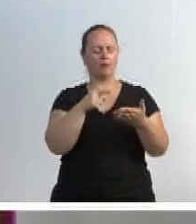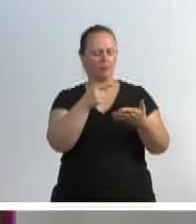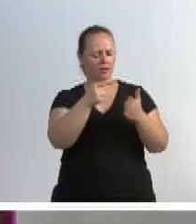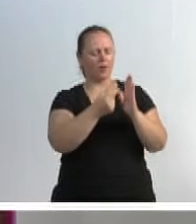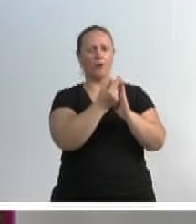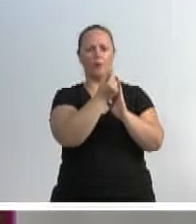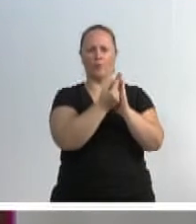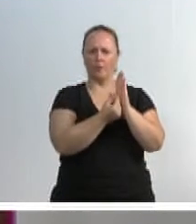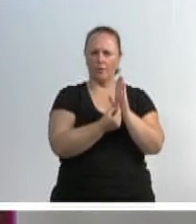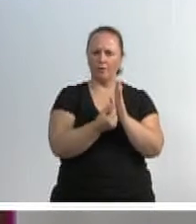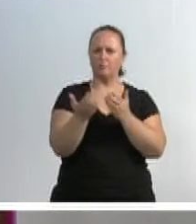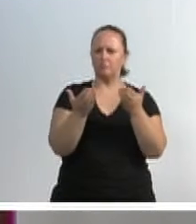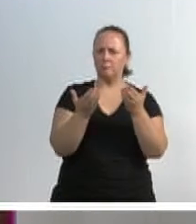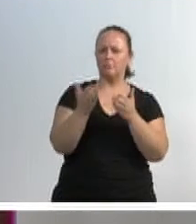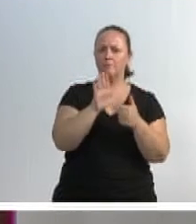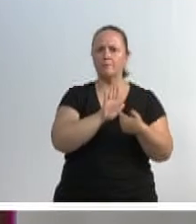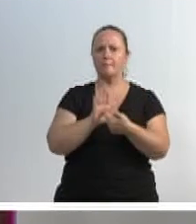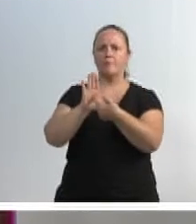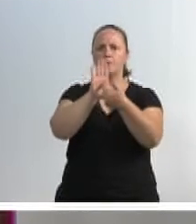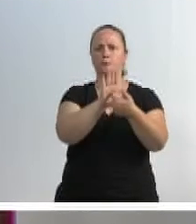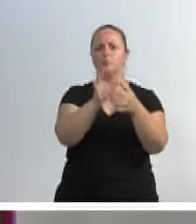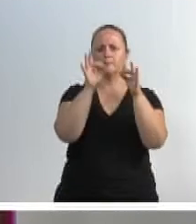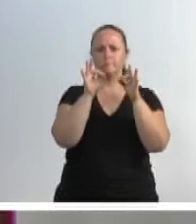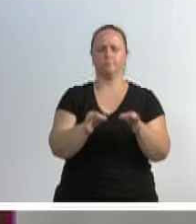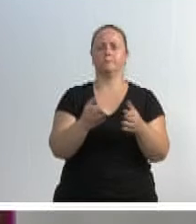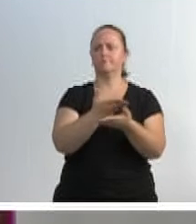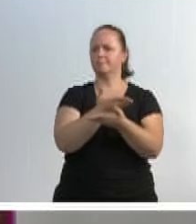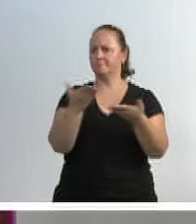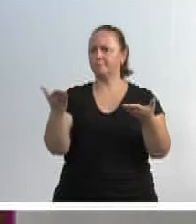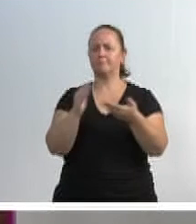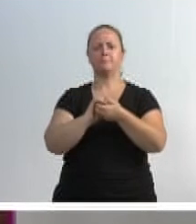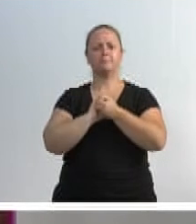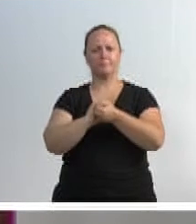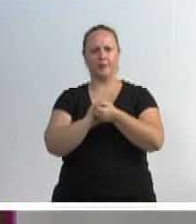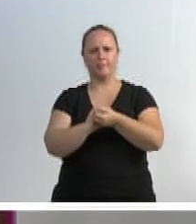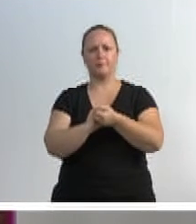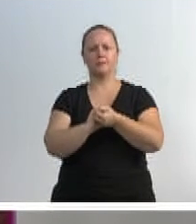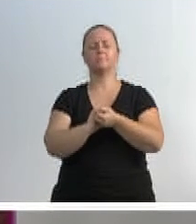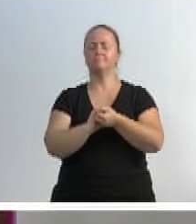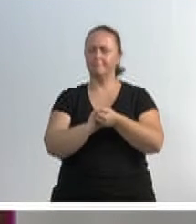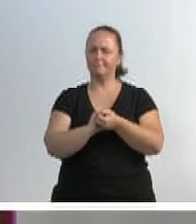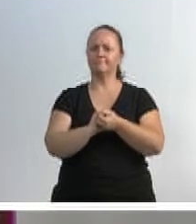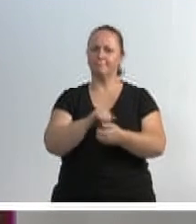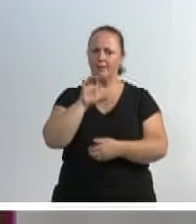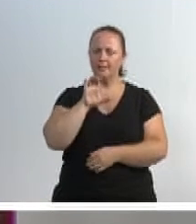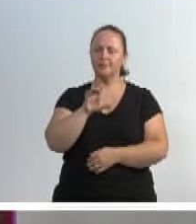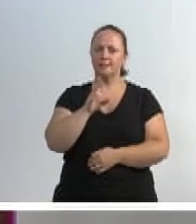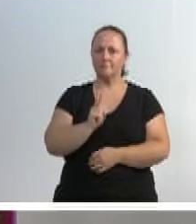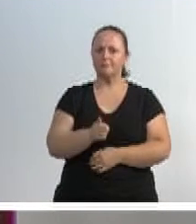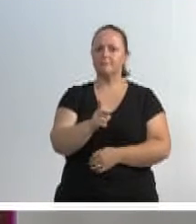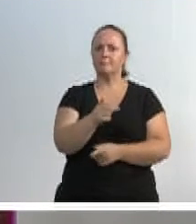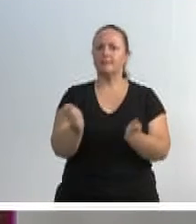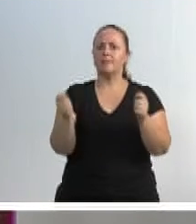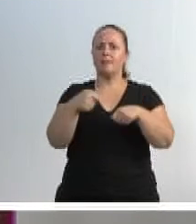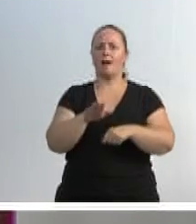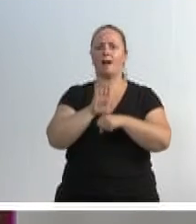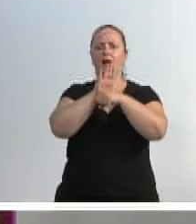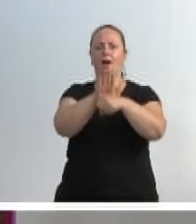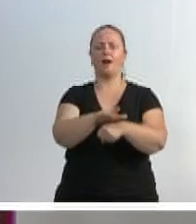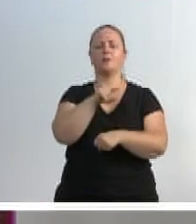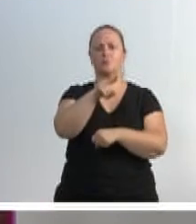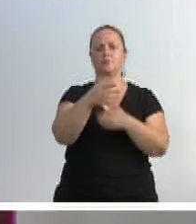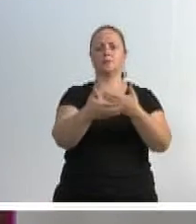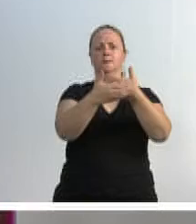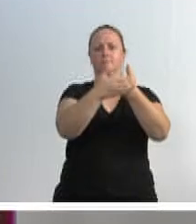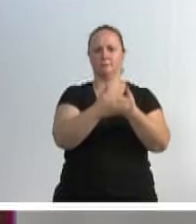que nós tivemos nesta tarde. A todos, parabéns, é dessa forma que nós vamos continuar ajudando este hospital,